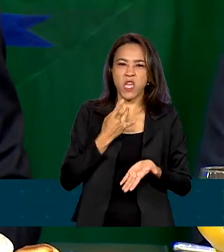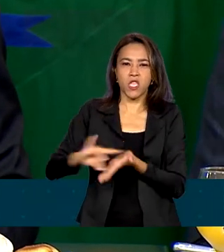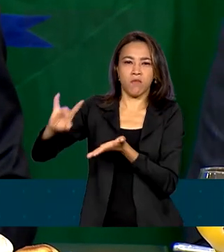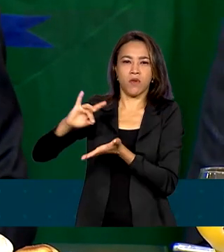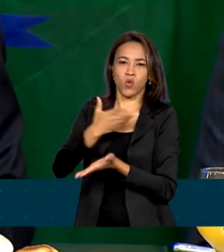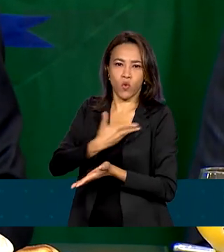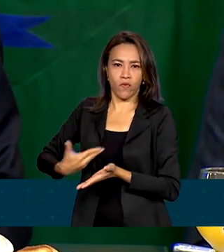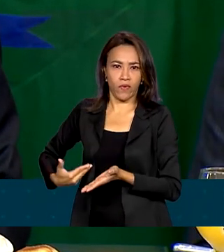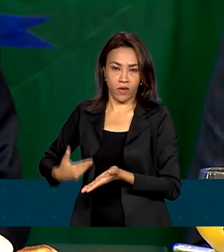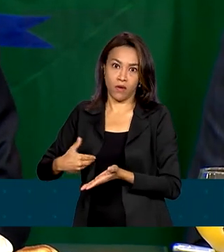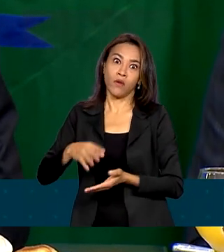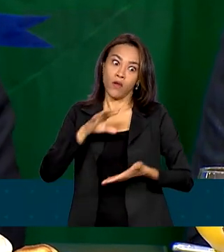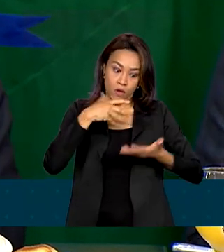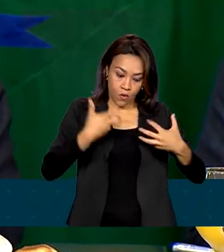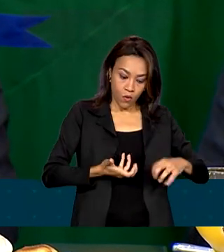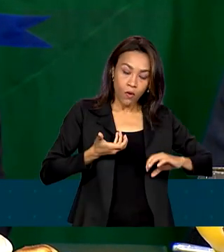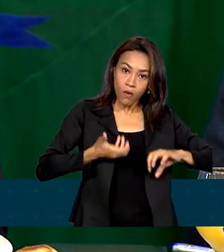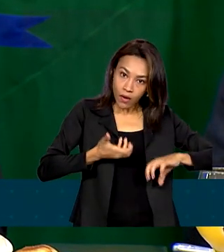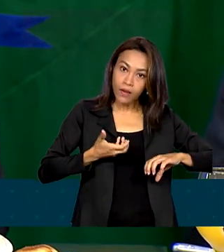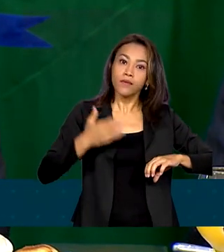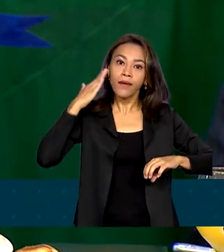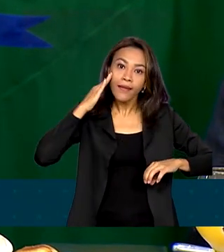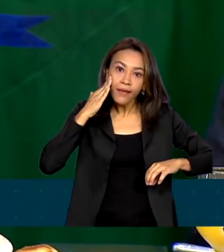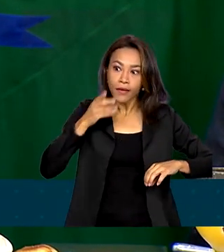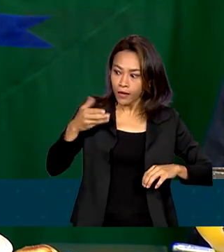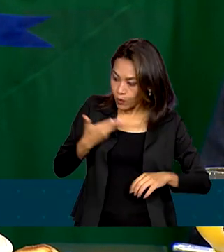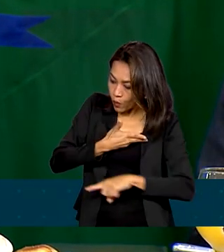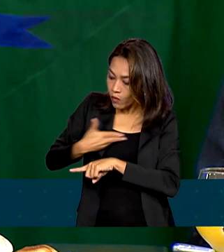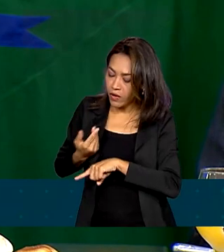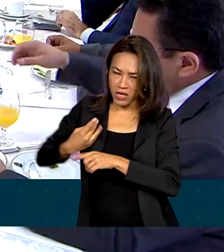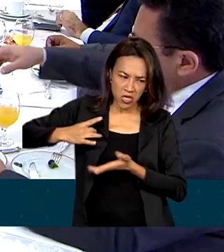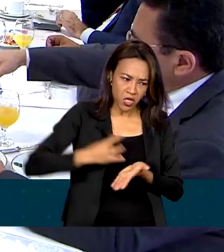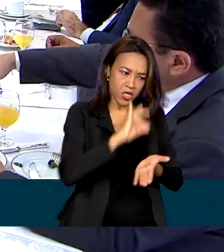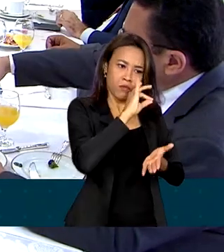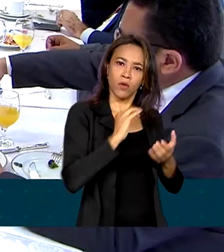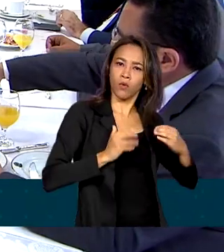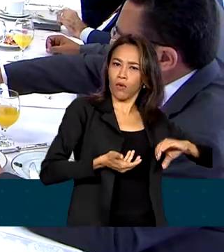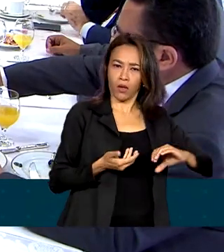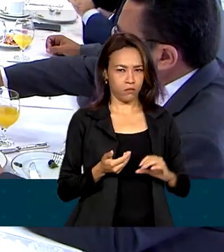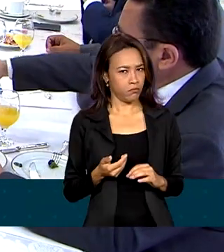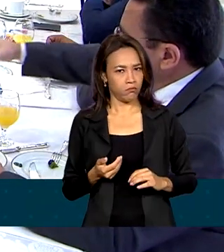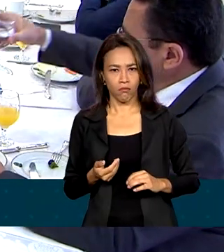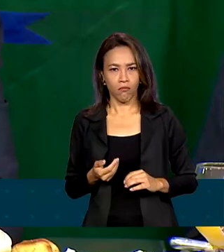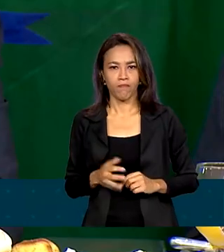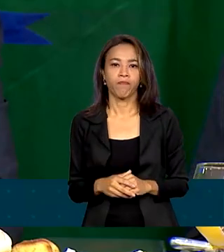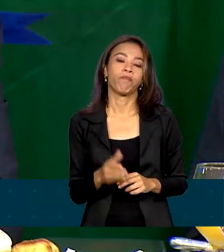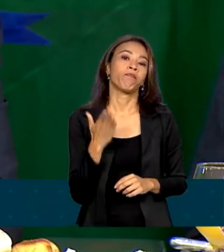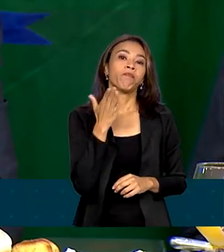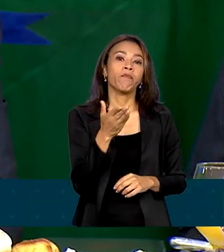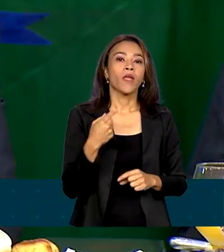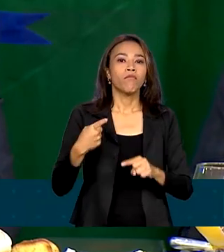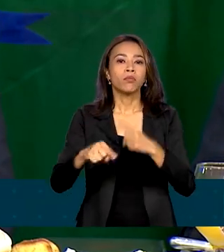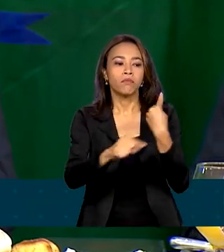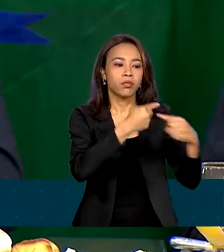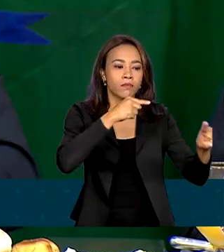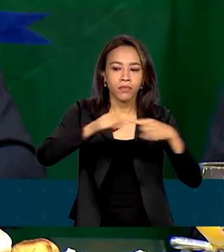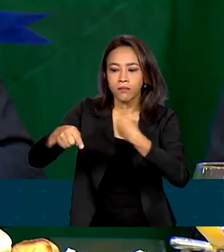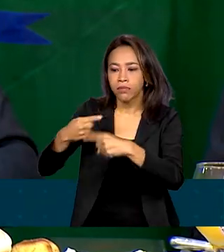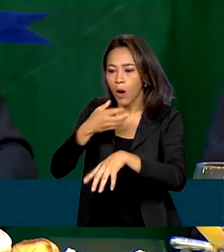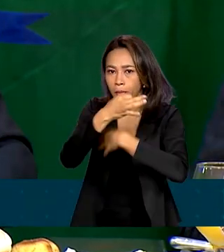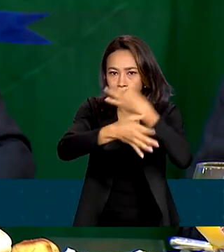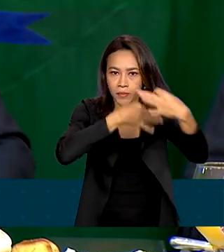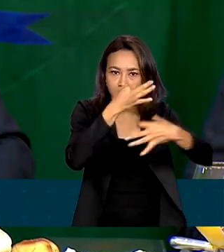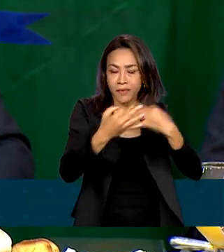do governo e o Congresso Nacional tem que entender que o governo não é inimigo do Congresso. As divergências, segundo o presidente, fazem